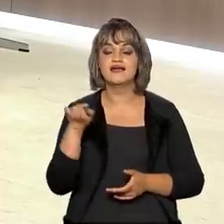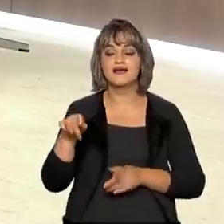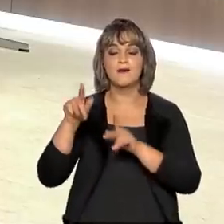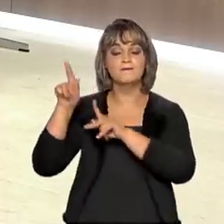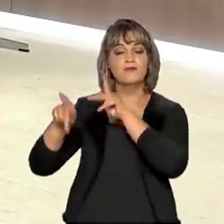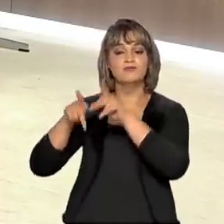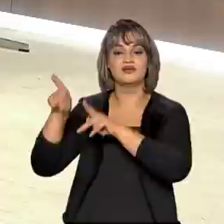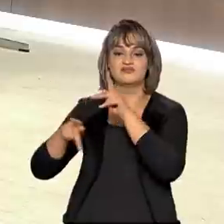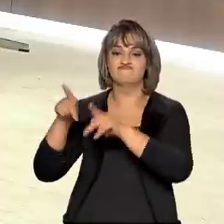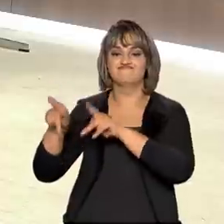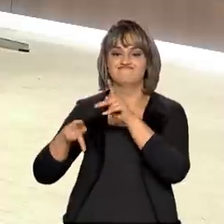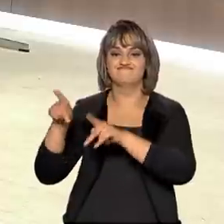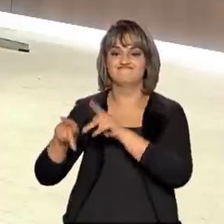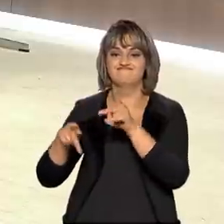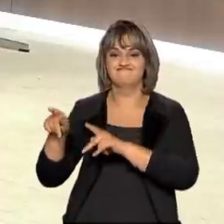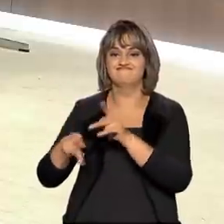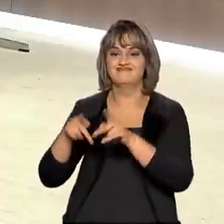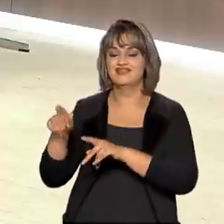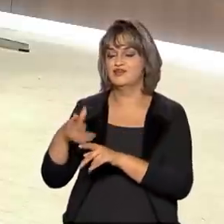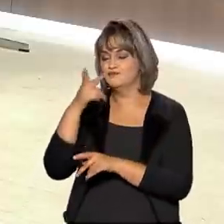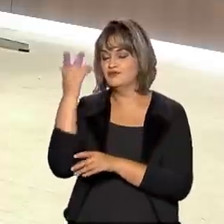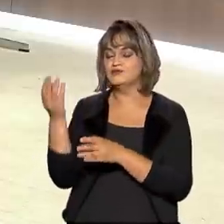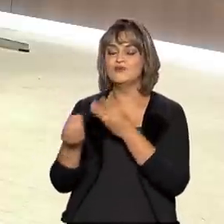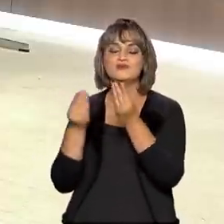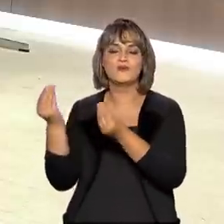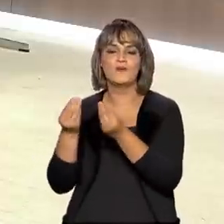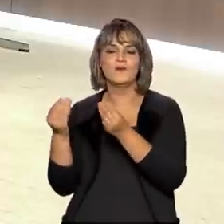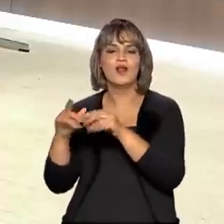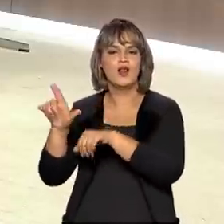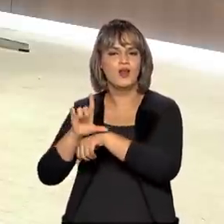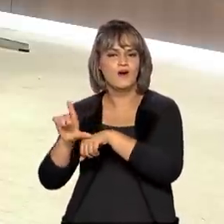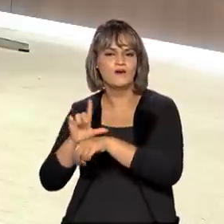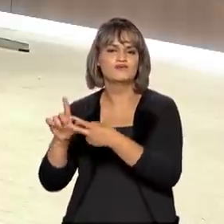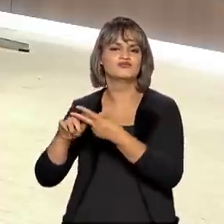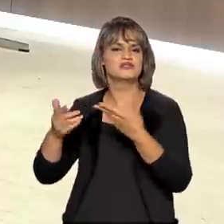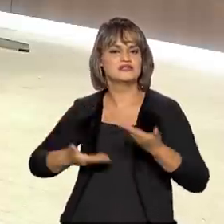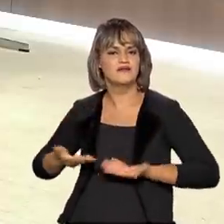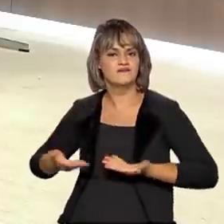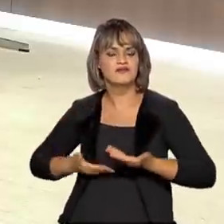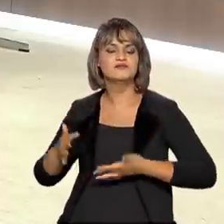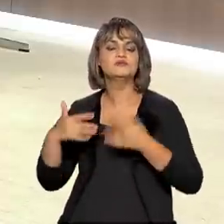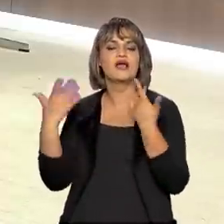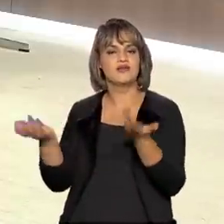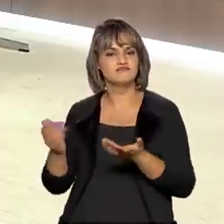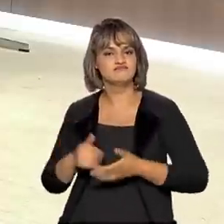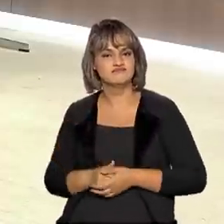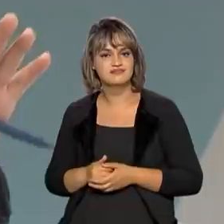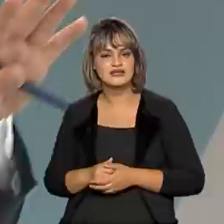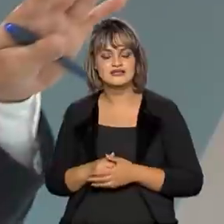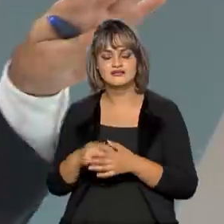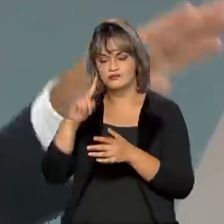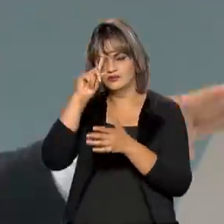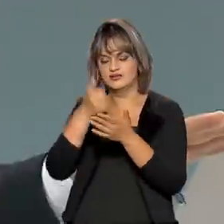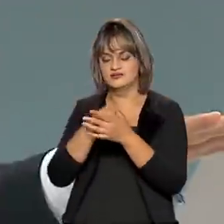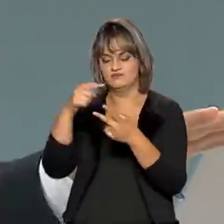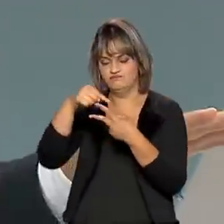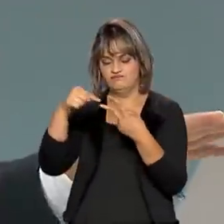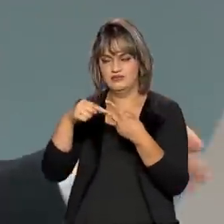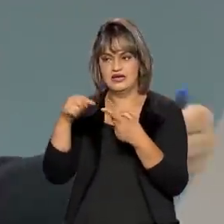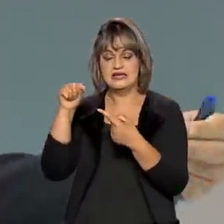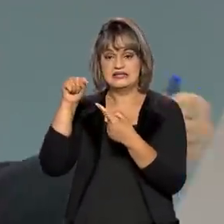população em geral, nos consumidores cativos, pequenos comércios, serviços. Nesse caso, são duas medidas. Uma